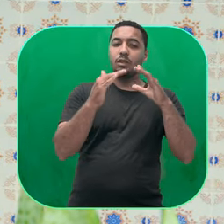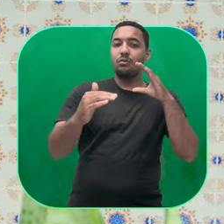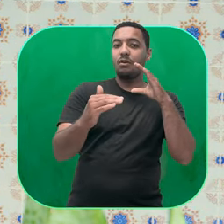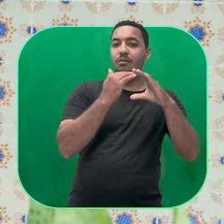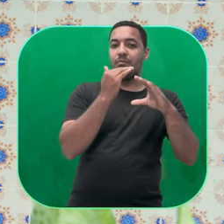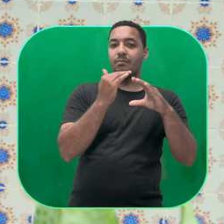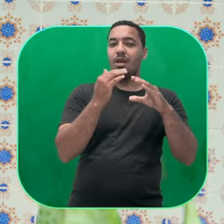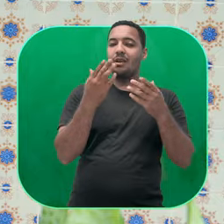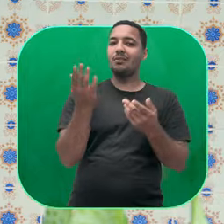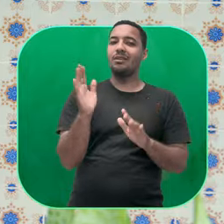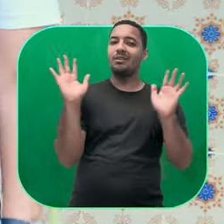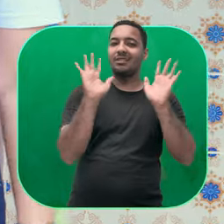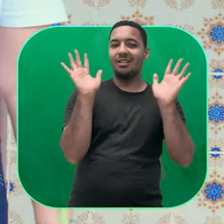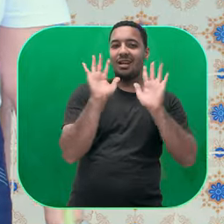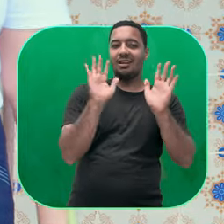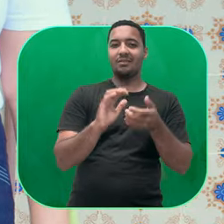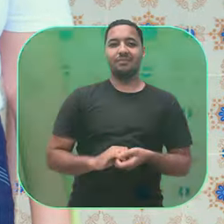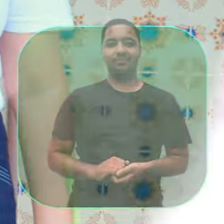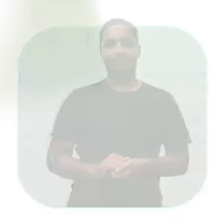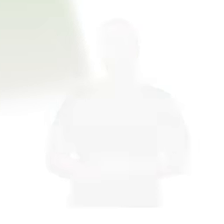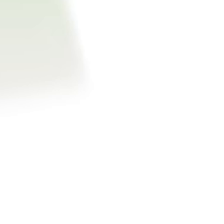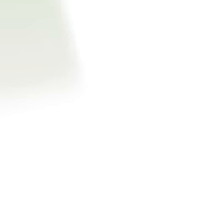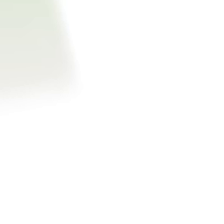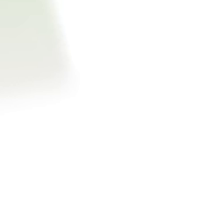pelo e-mail da equipe de segurança do trabalho. Até mais!